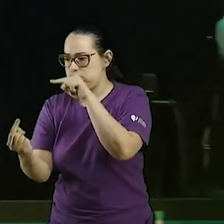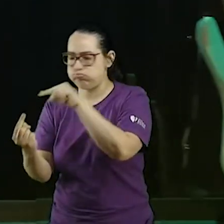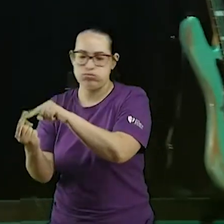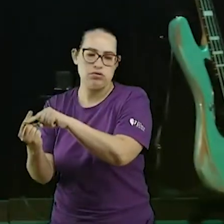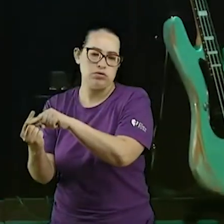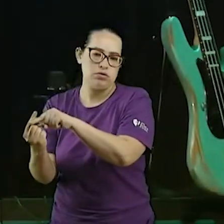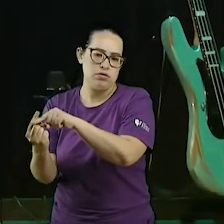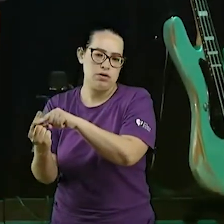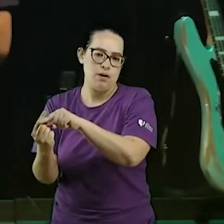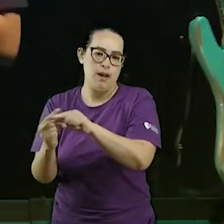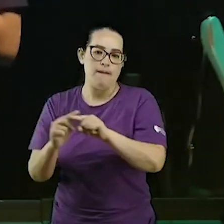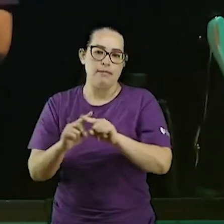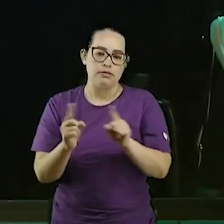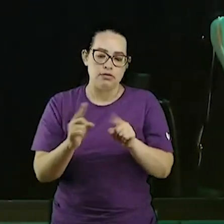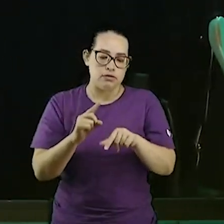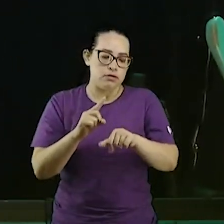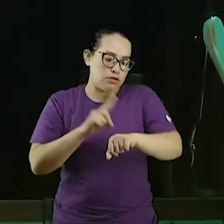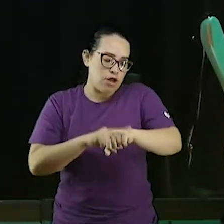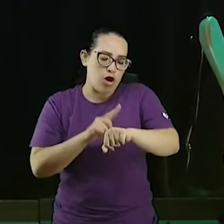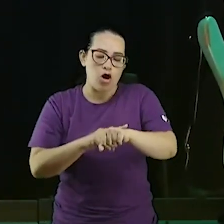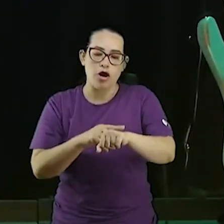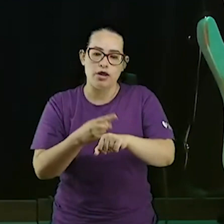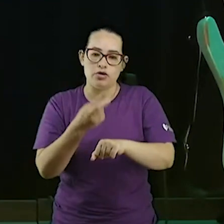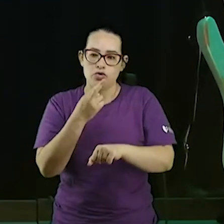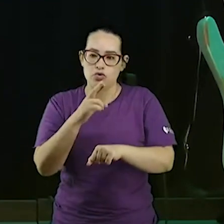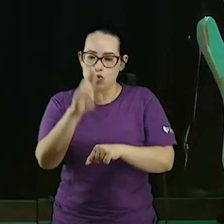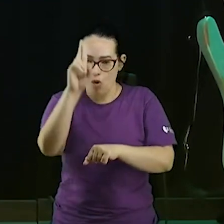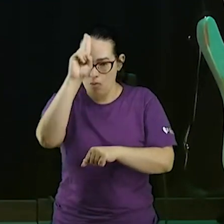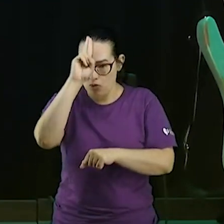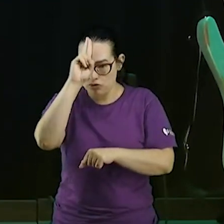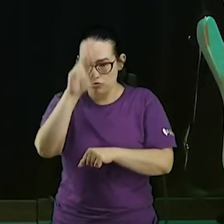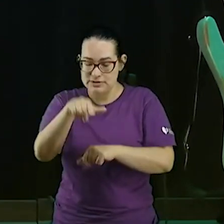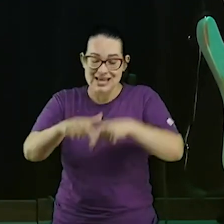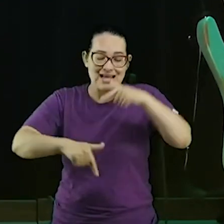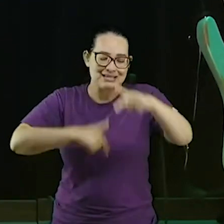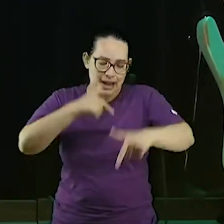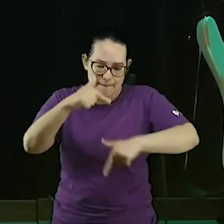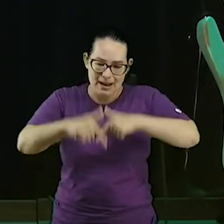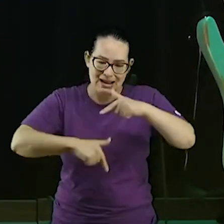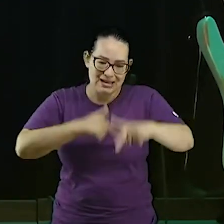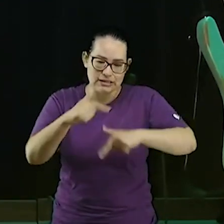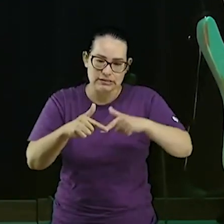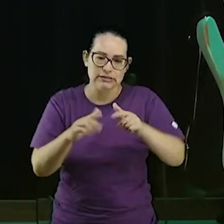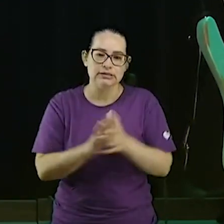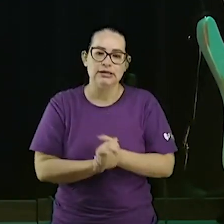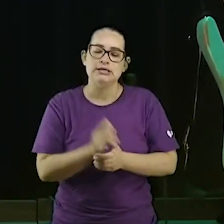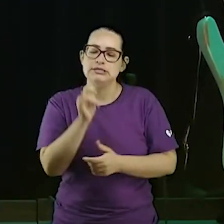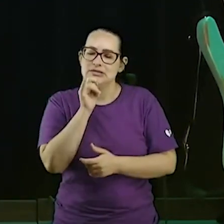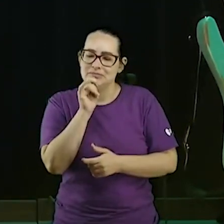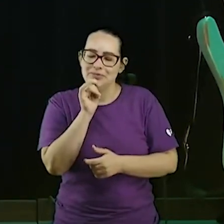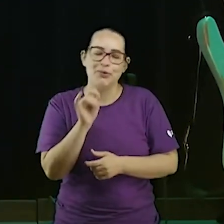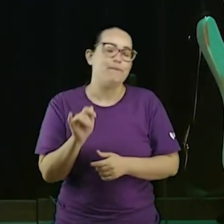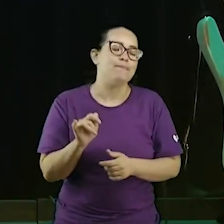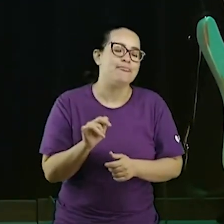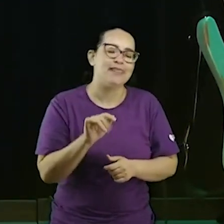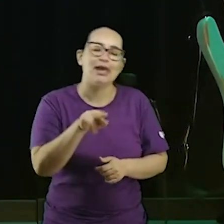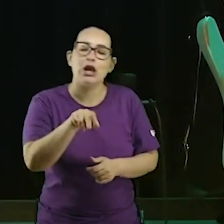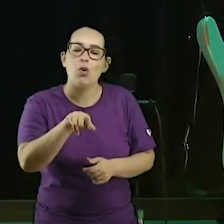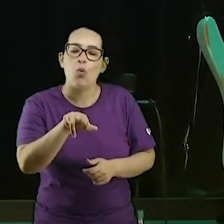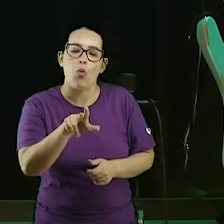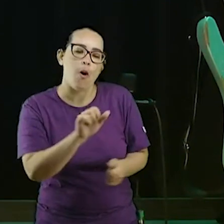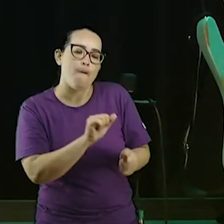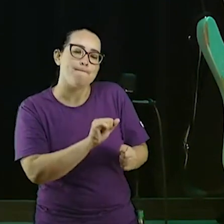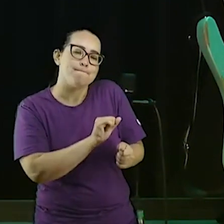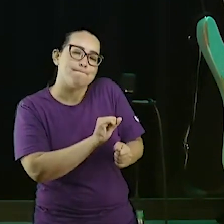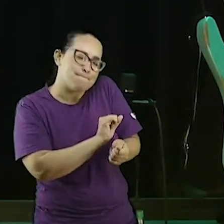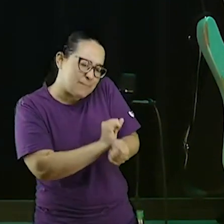e na hora do almoço você continua trabalhando, e você acaba ficando preso numa vida que você não tem nem capacidade de